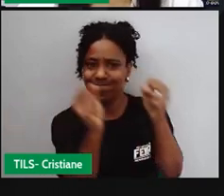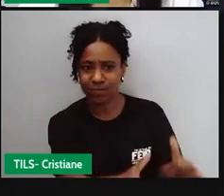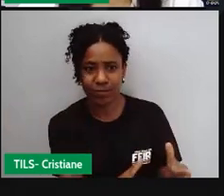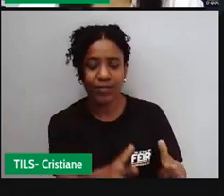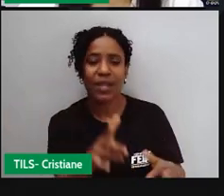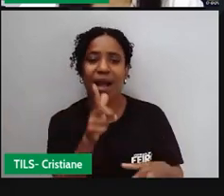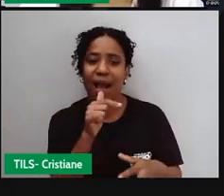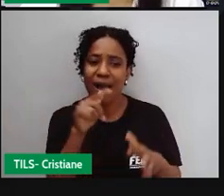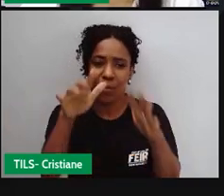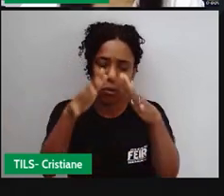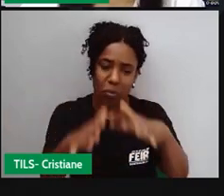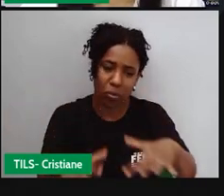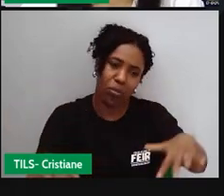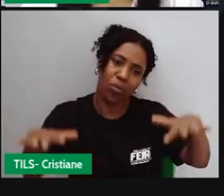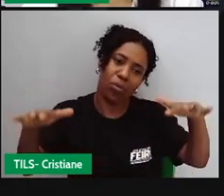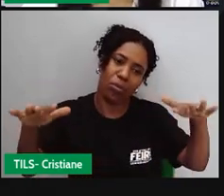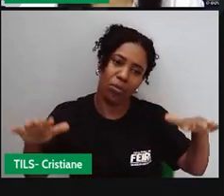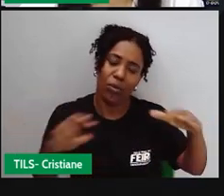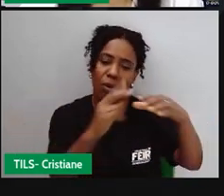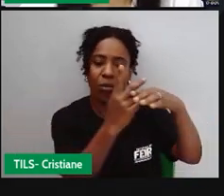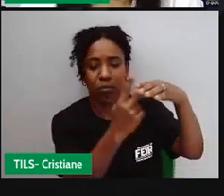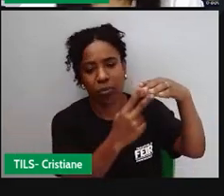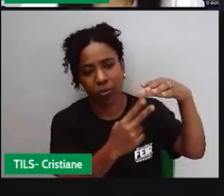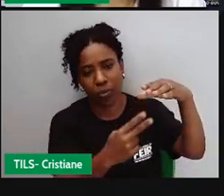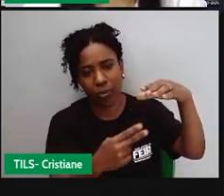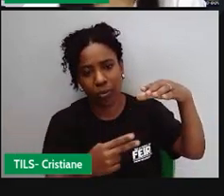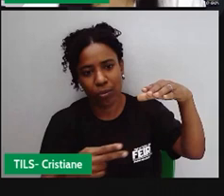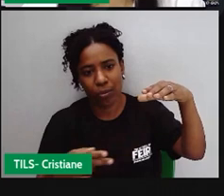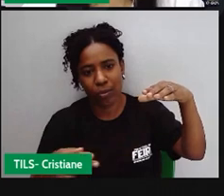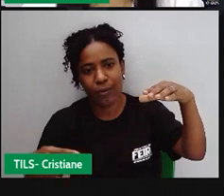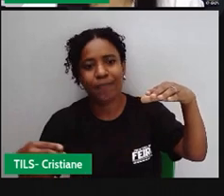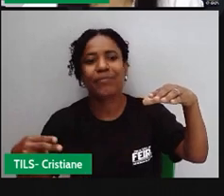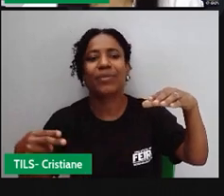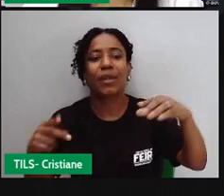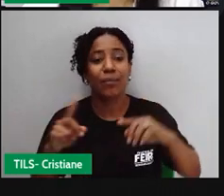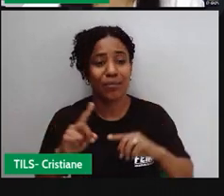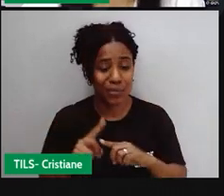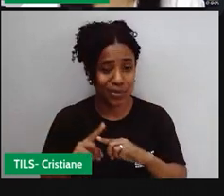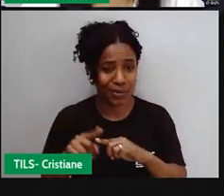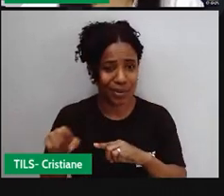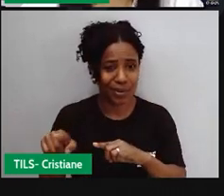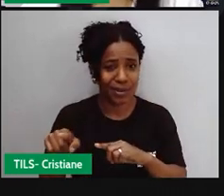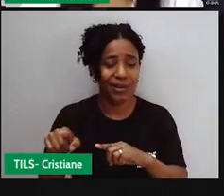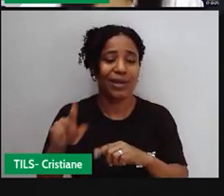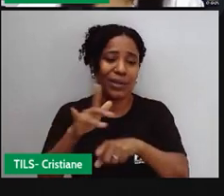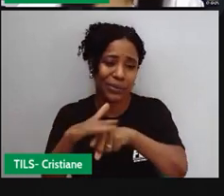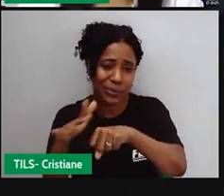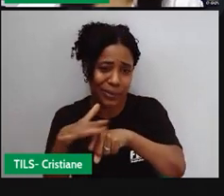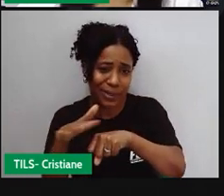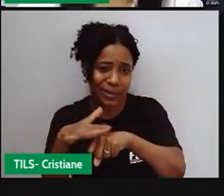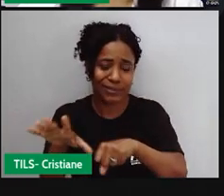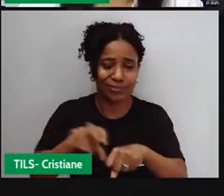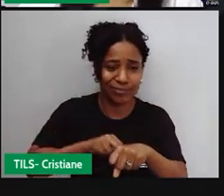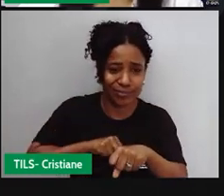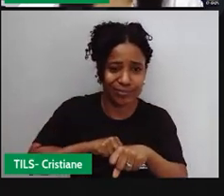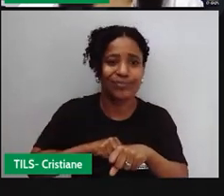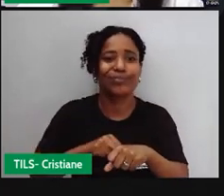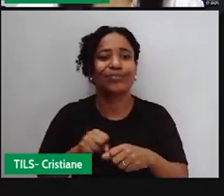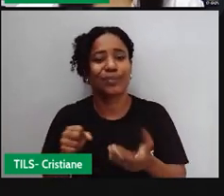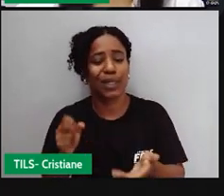carregados como se fossem cargas ou produtos. Porque era essa a intenção, né? Chegando ao Brasil,